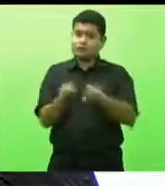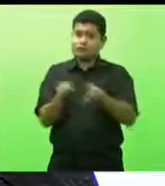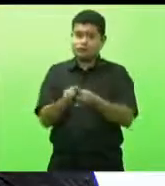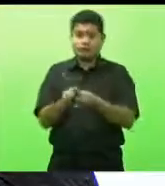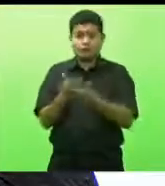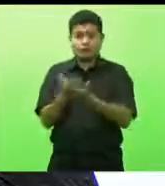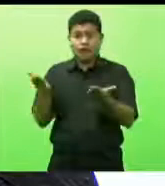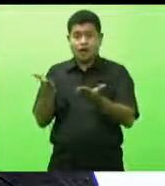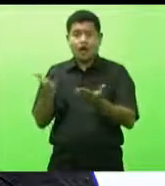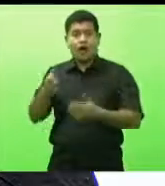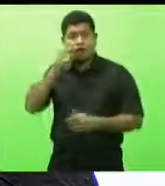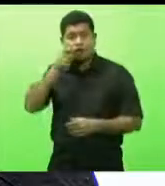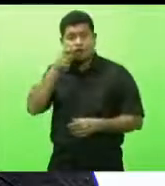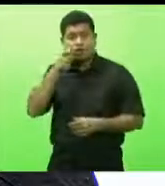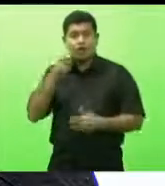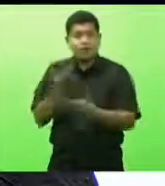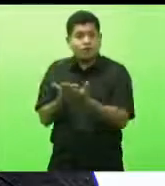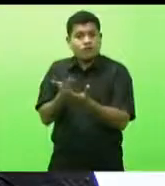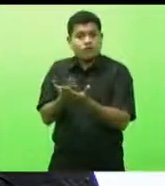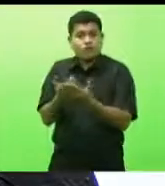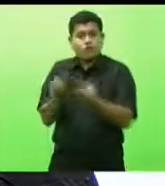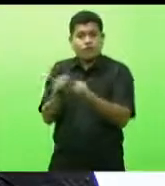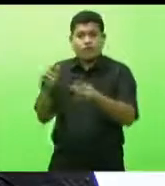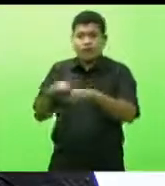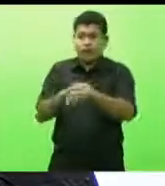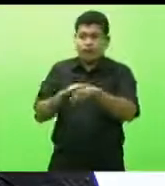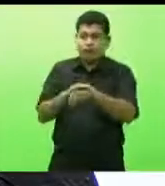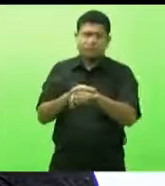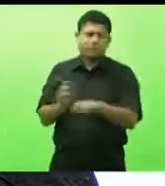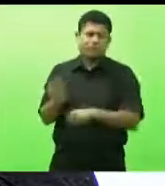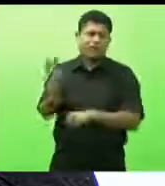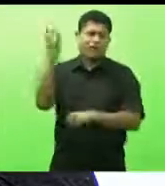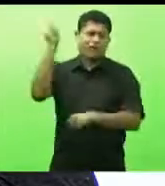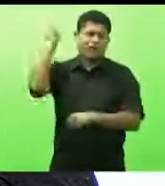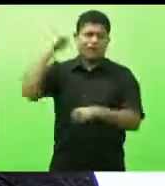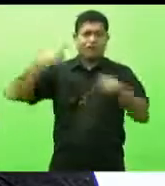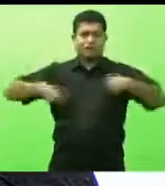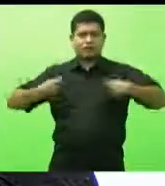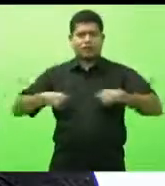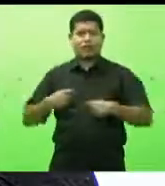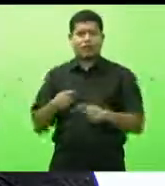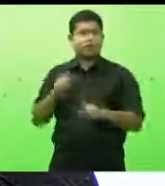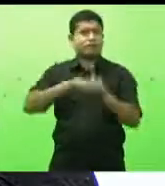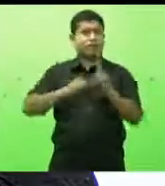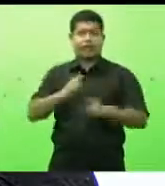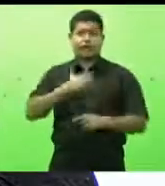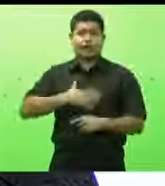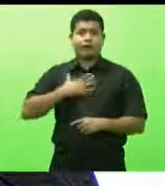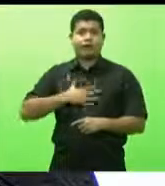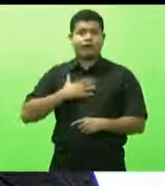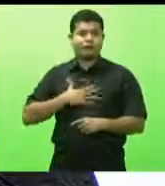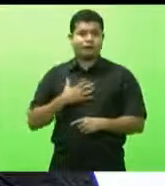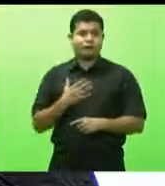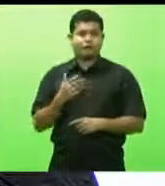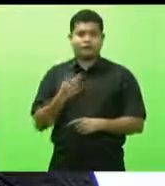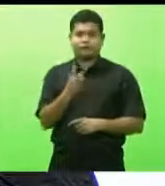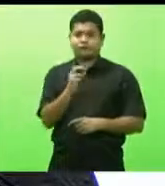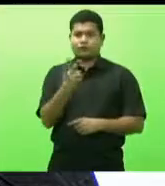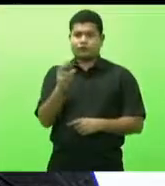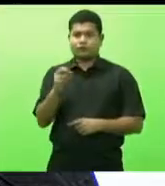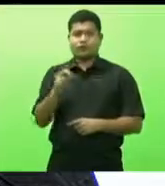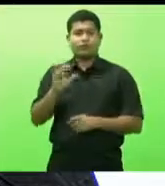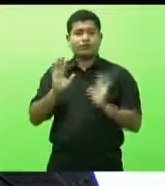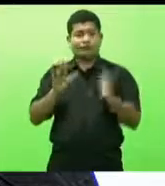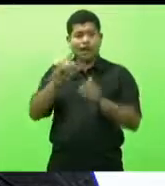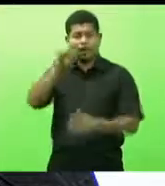estudos, essas conversas, já deveriam ter sido lá atrás. Desde agosto de 2020 já existe essa decisão e agora a gente tem que pegar